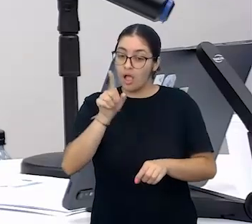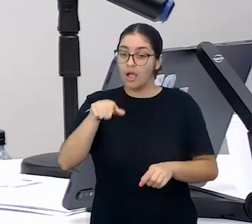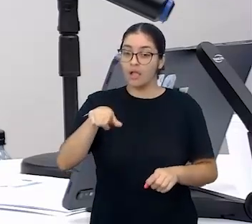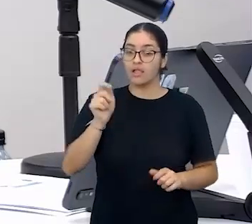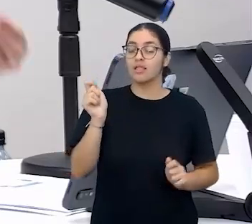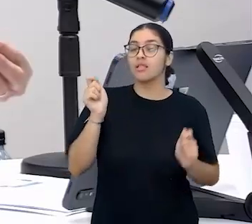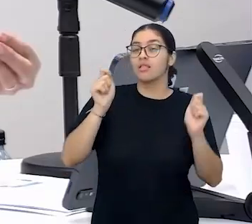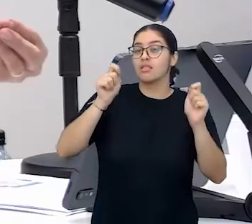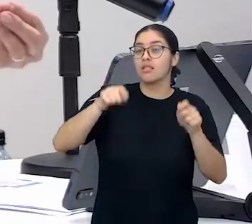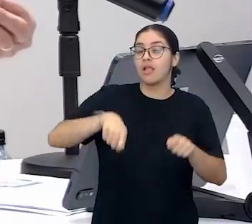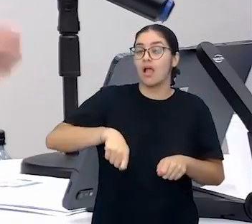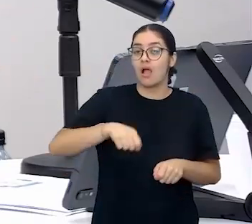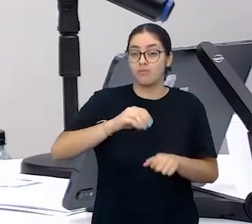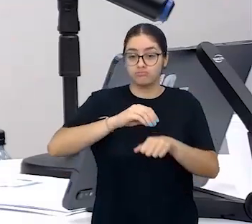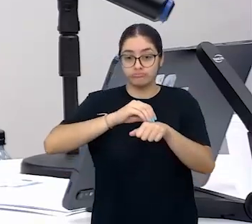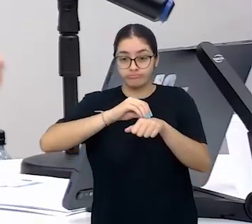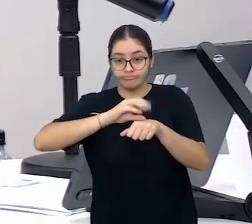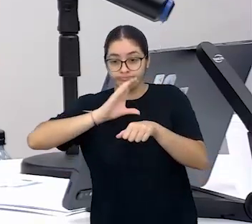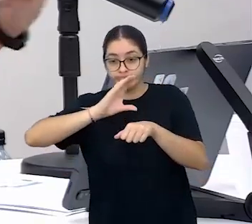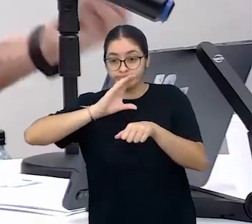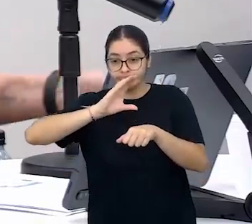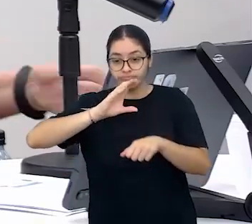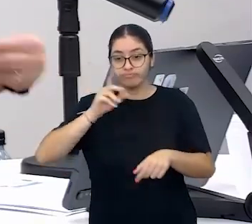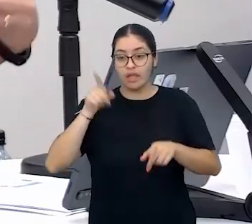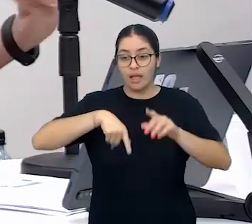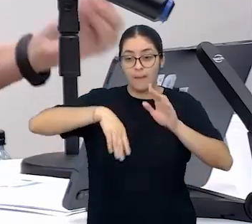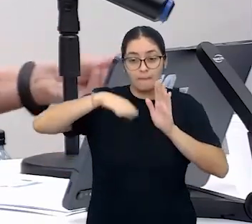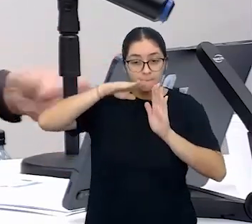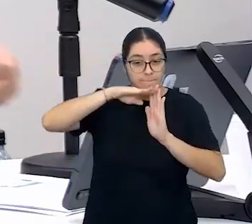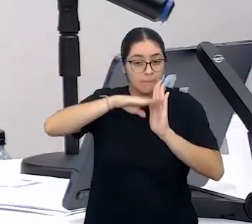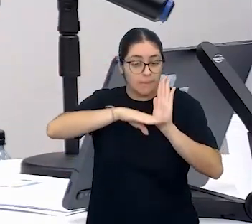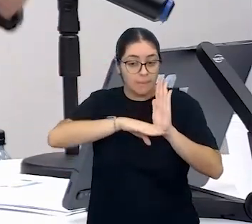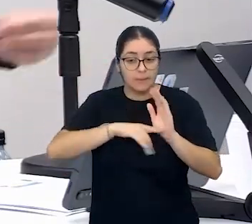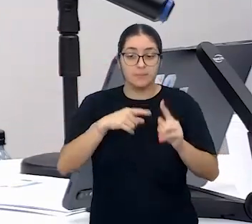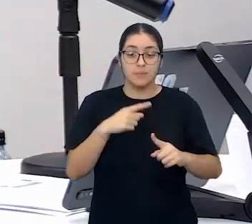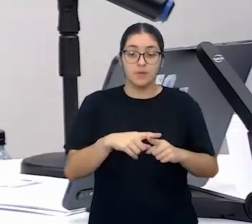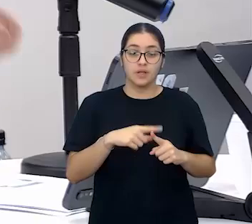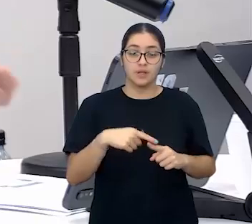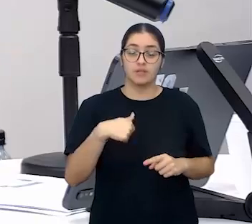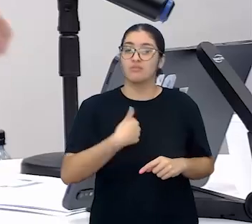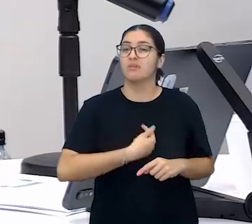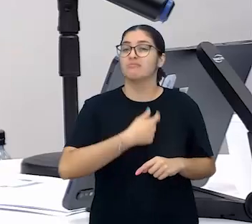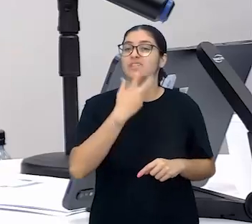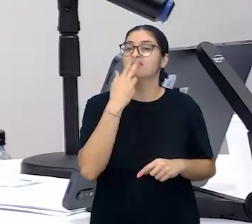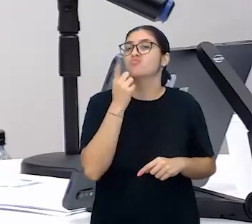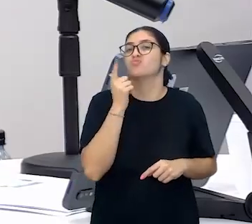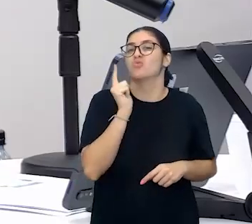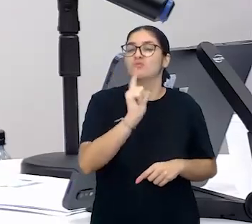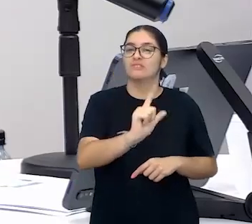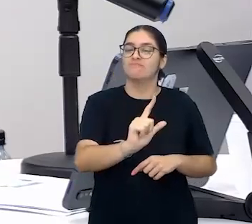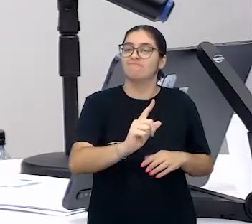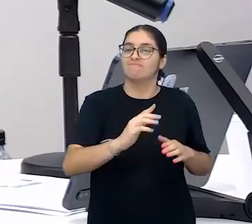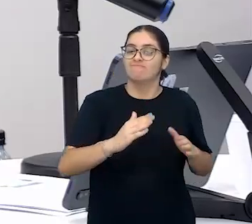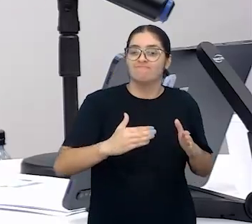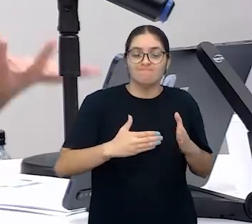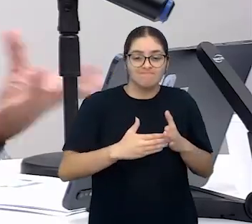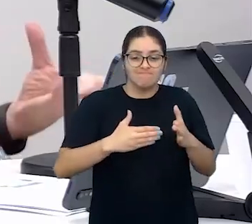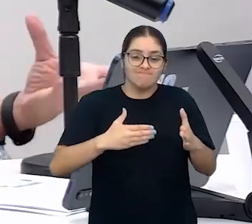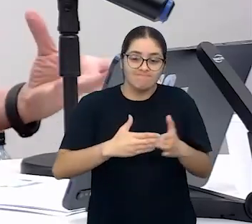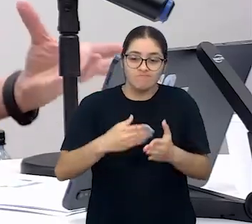traz o conhecimento. E um conhecimento de um processo, porque até então a gente não dava conta de fazer com que os nossos estudantes